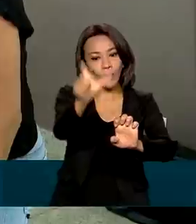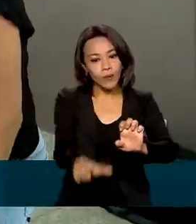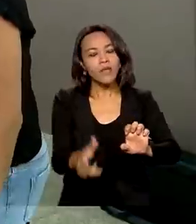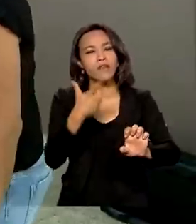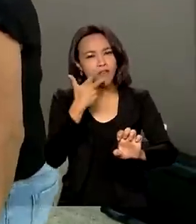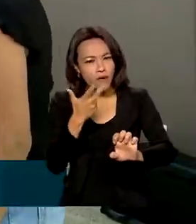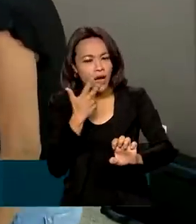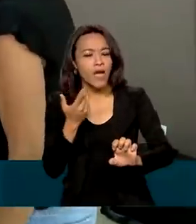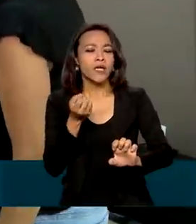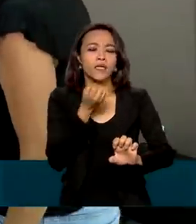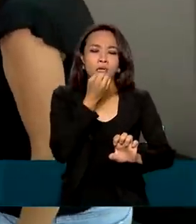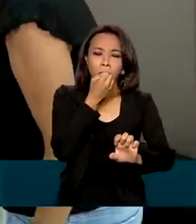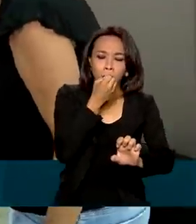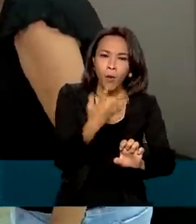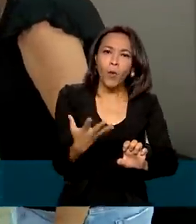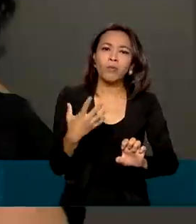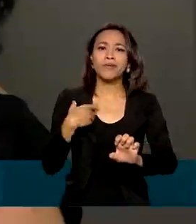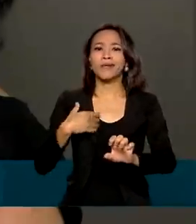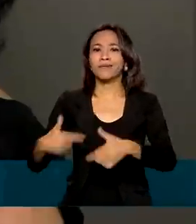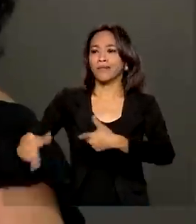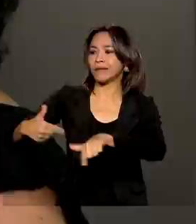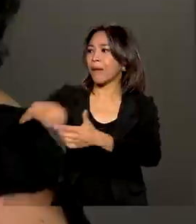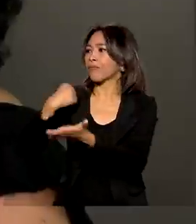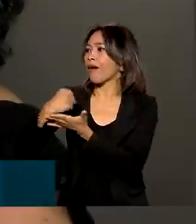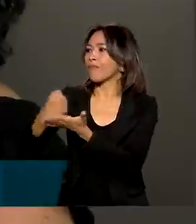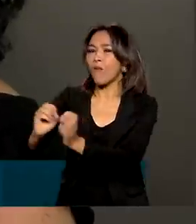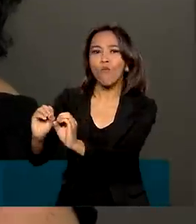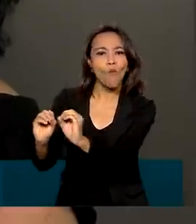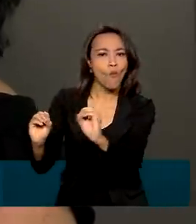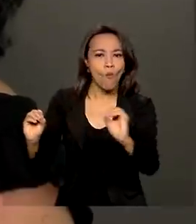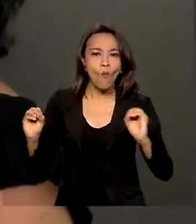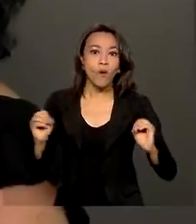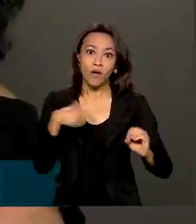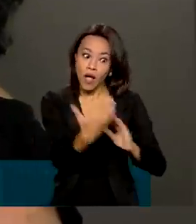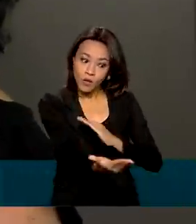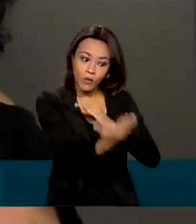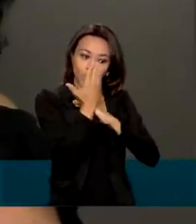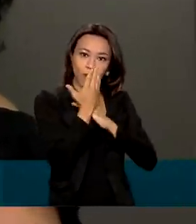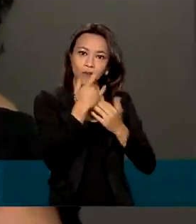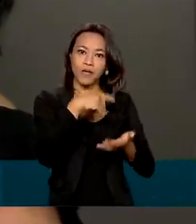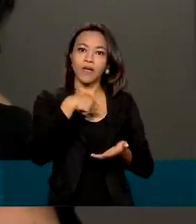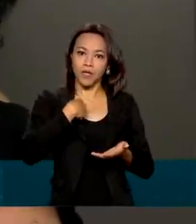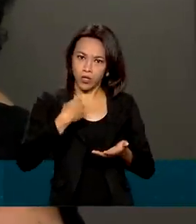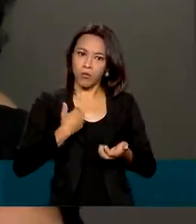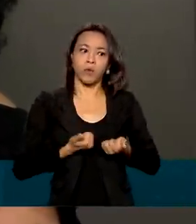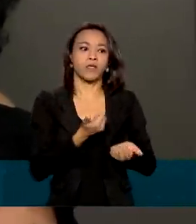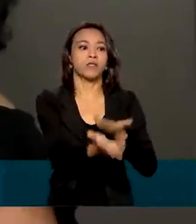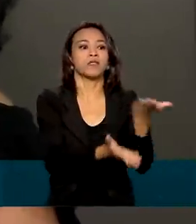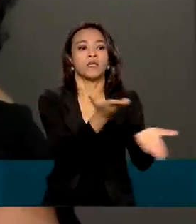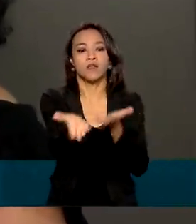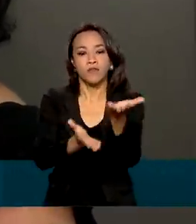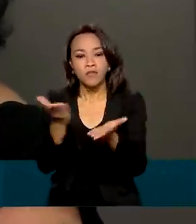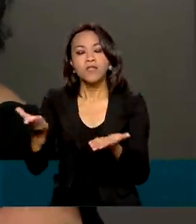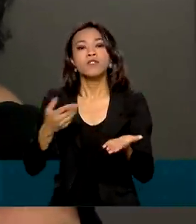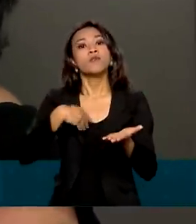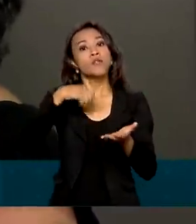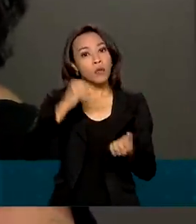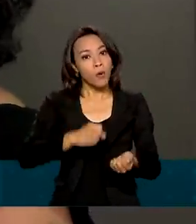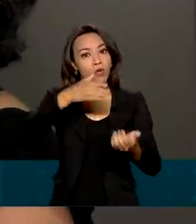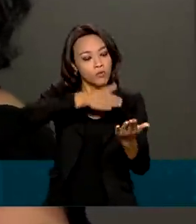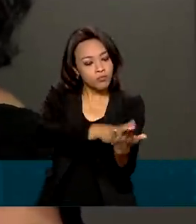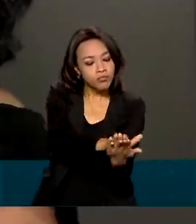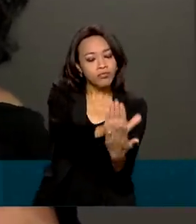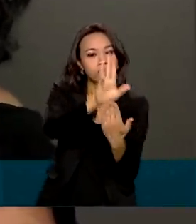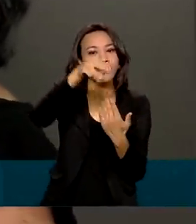vantagens de sair da informalidade. Ele veio facilitar porque eu posso prestar serviços e posso emitir nota fiscal,